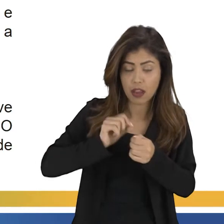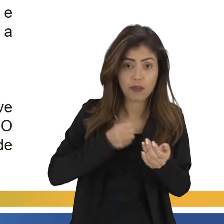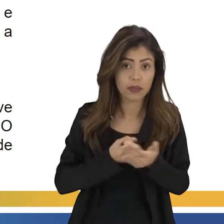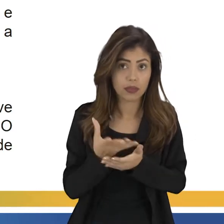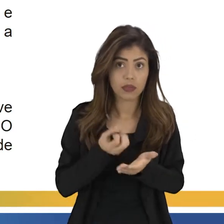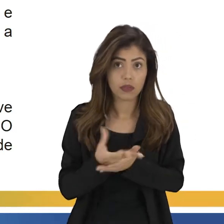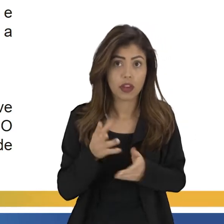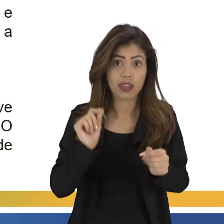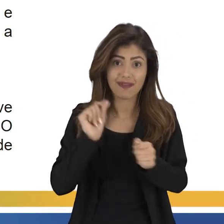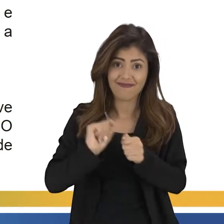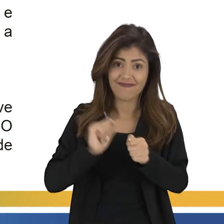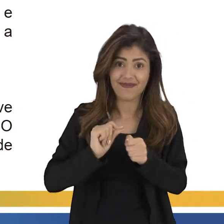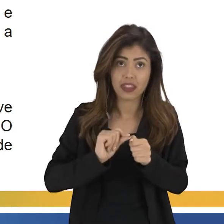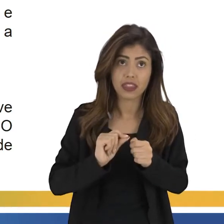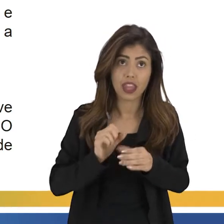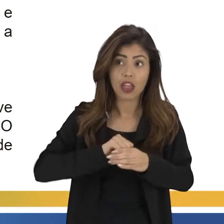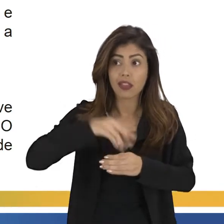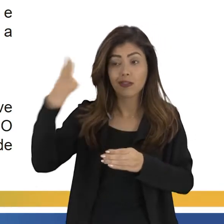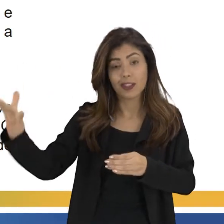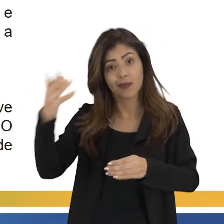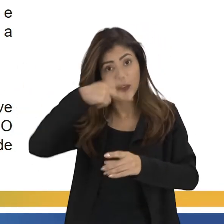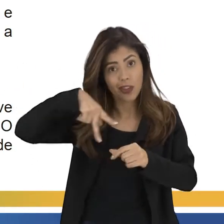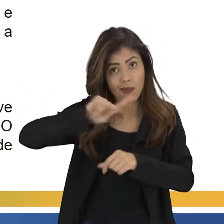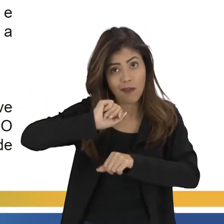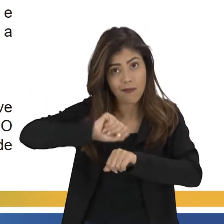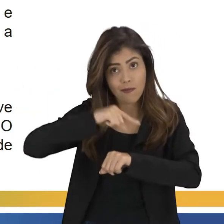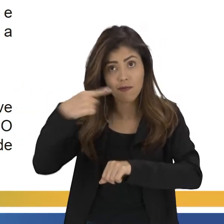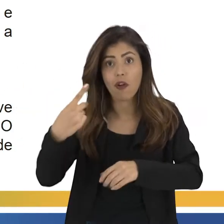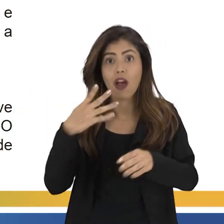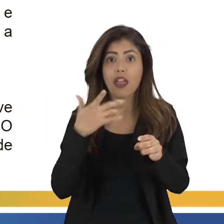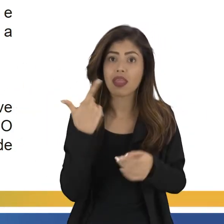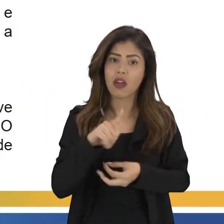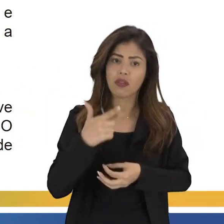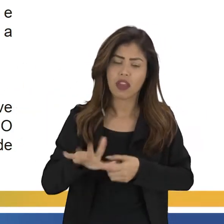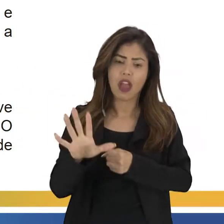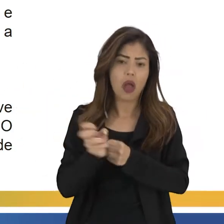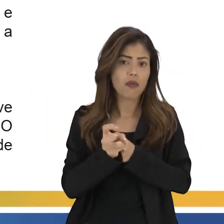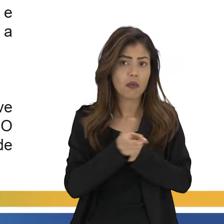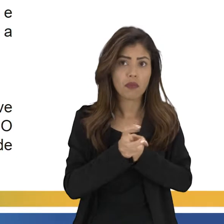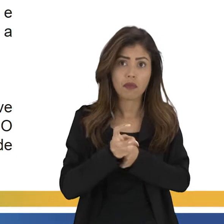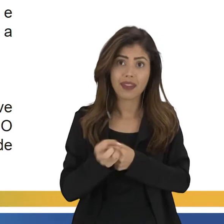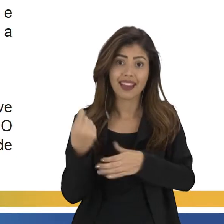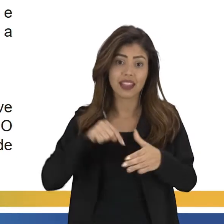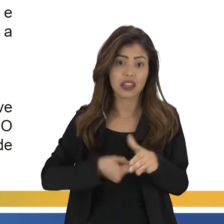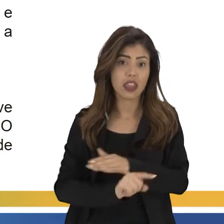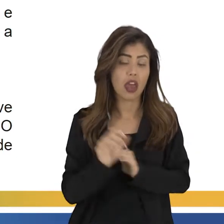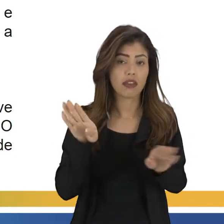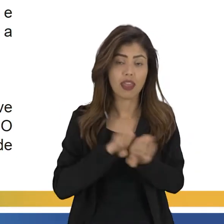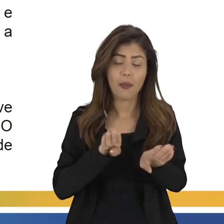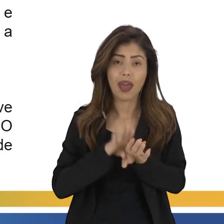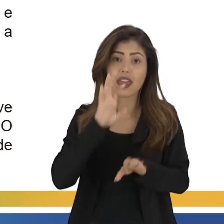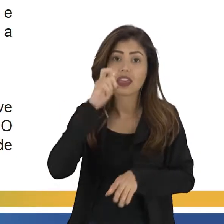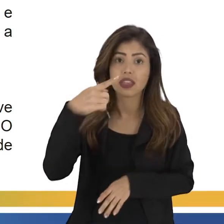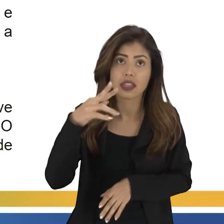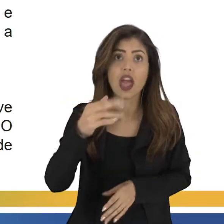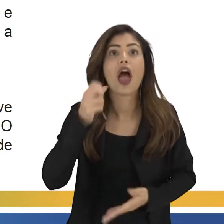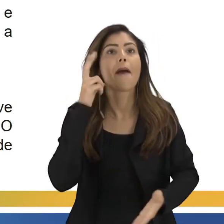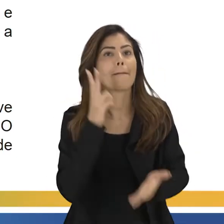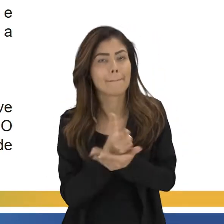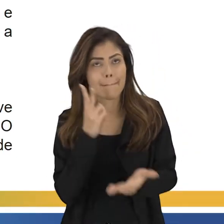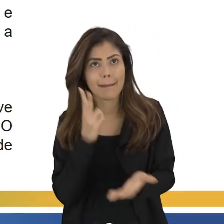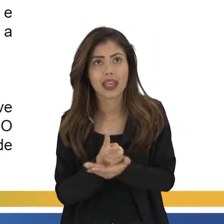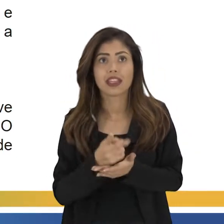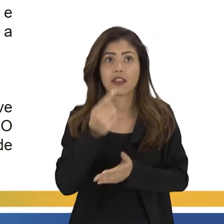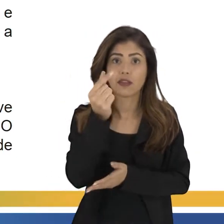produz. Não se exporta. Não se tem consumidores nem externos, nem internos. E mesmo com os